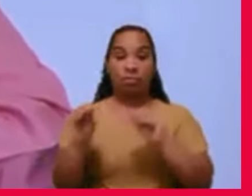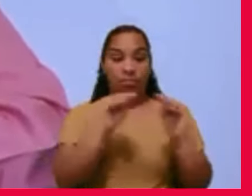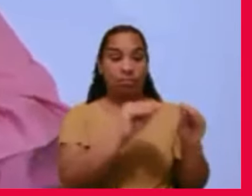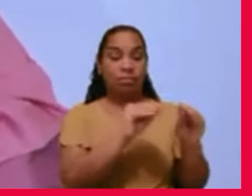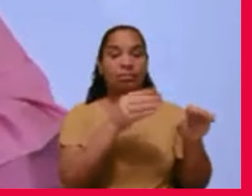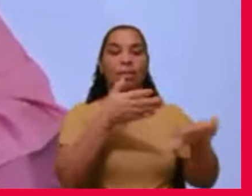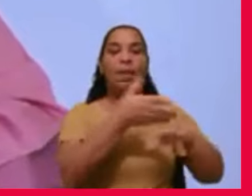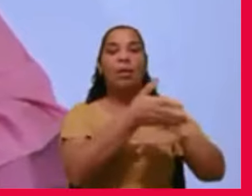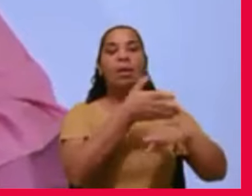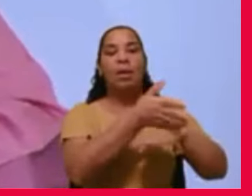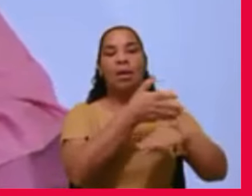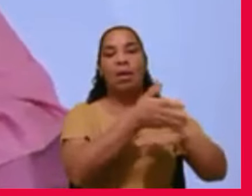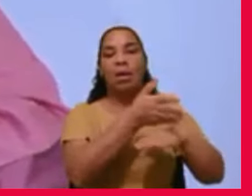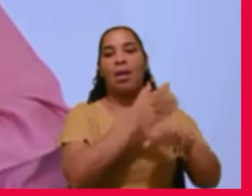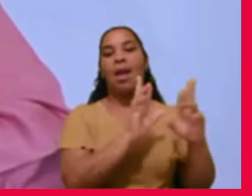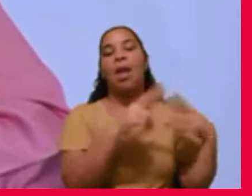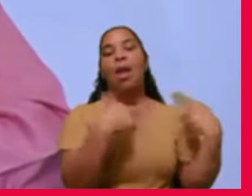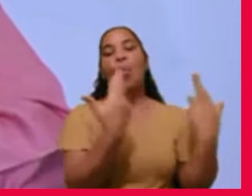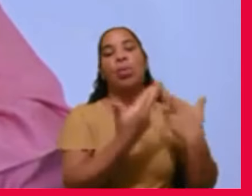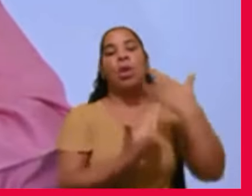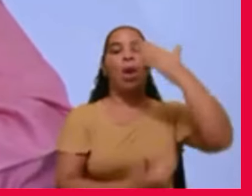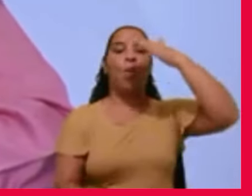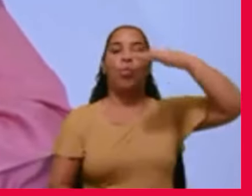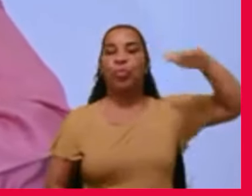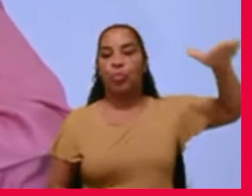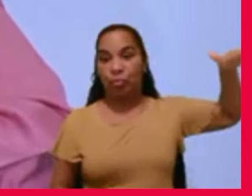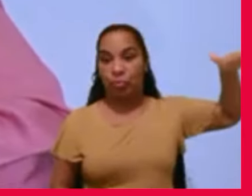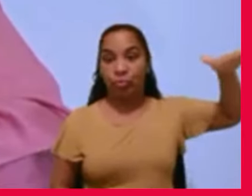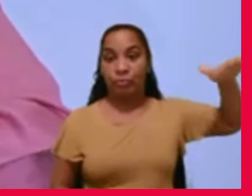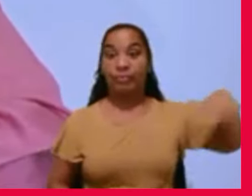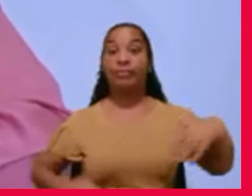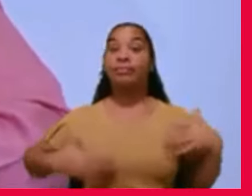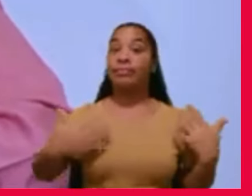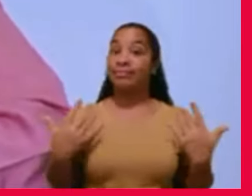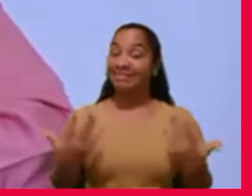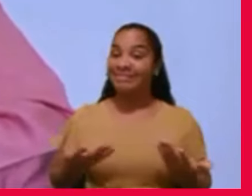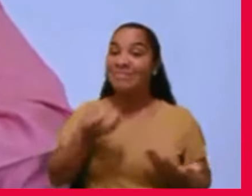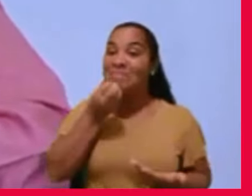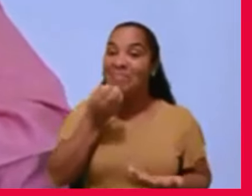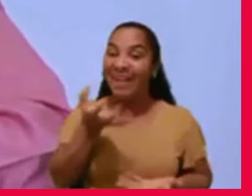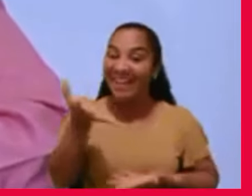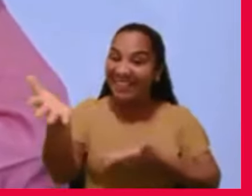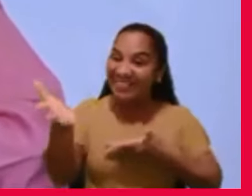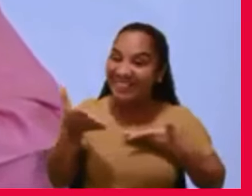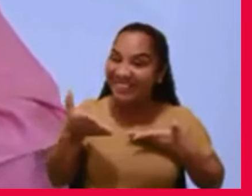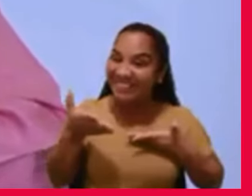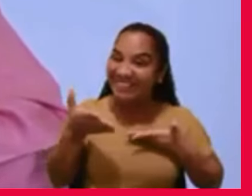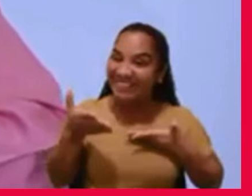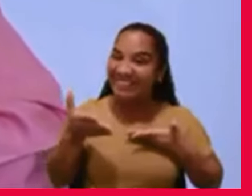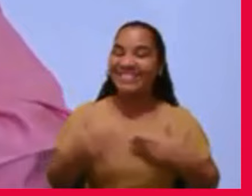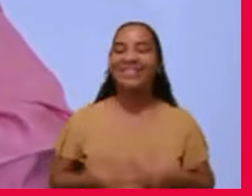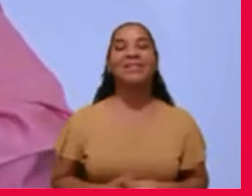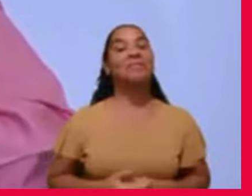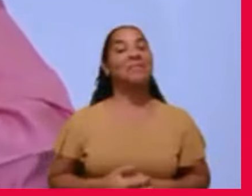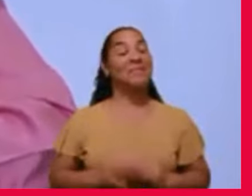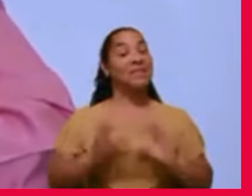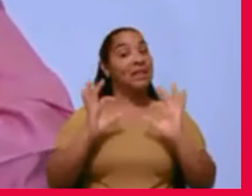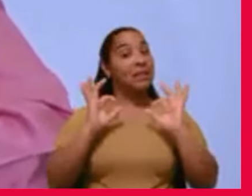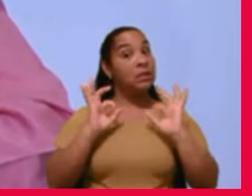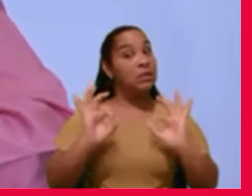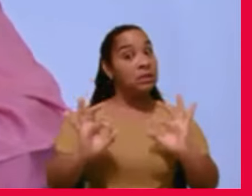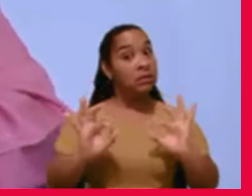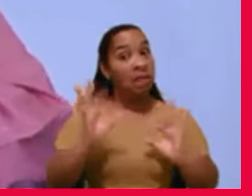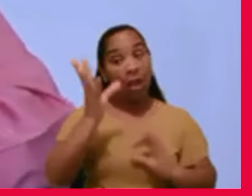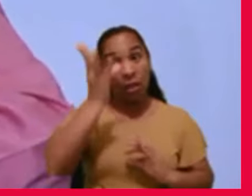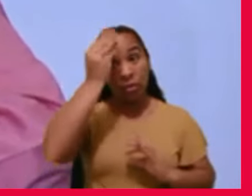reuniões dos adultos. portanto, seja bem-vindo, e certo de que morrer é